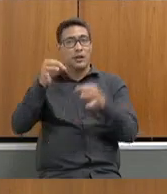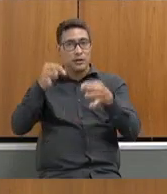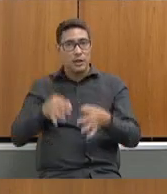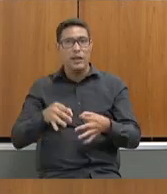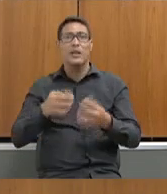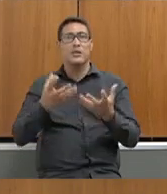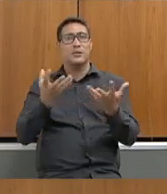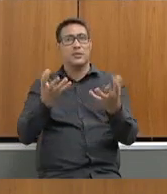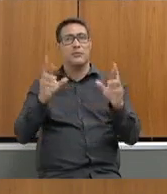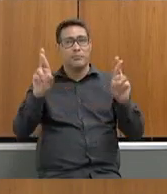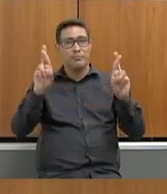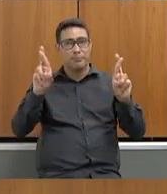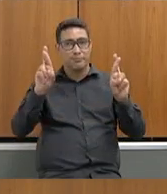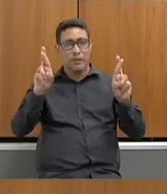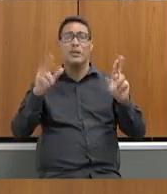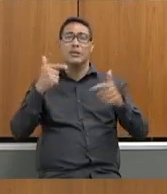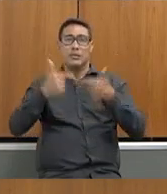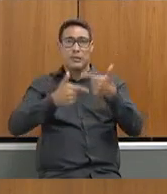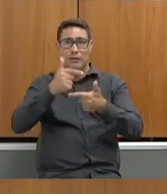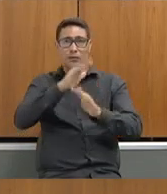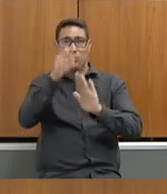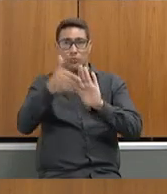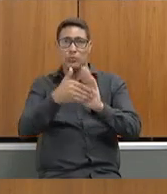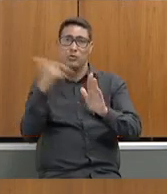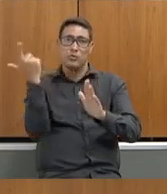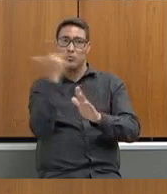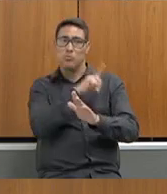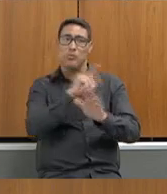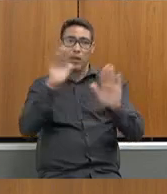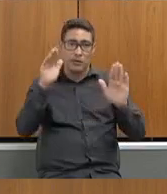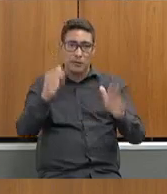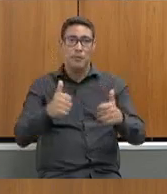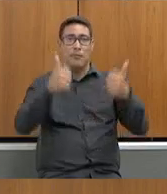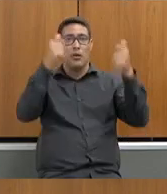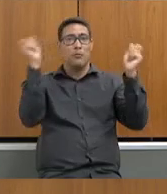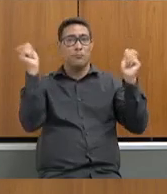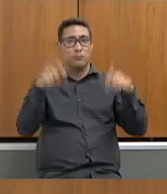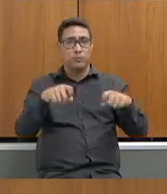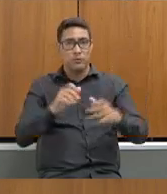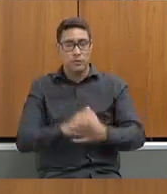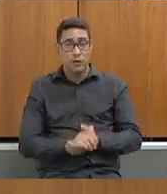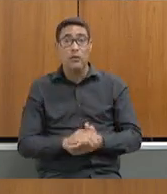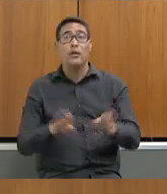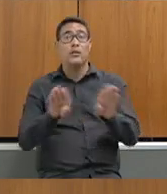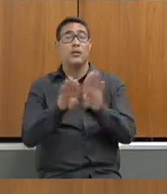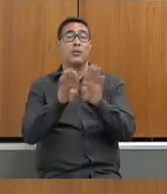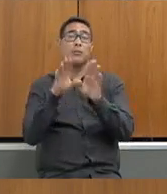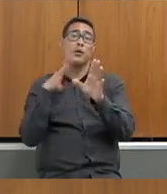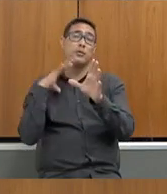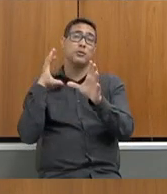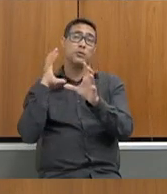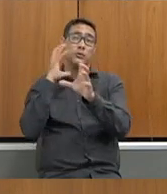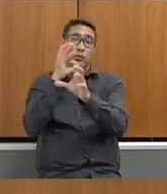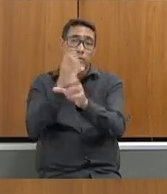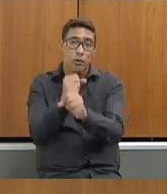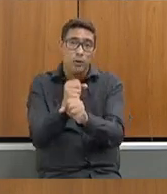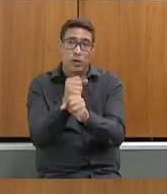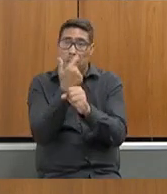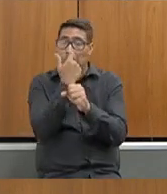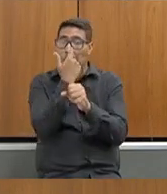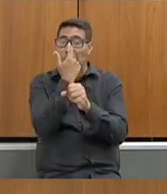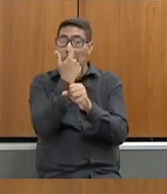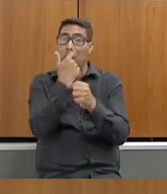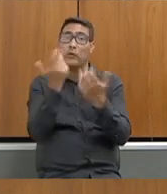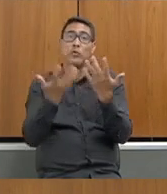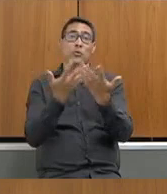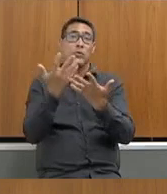que nós estamos trabalhando todos para que tudo aconteça da melhor forma possível. Somar não é investido